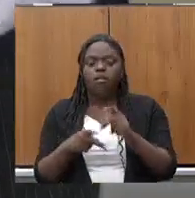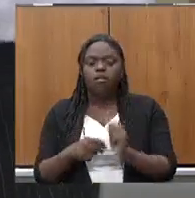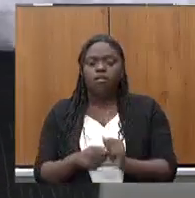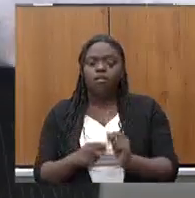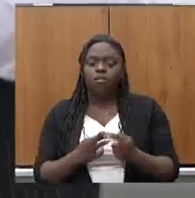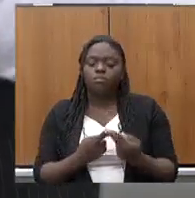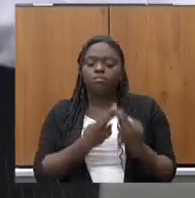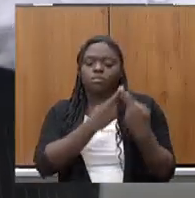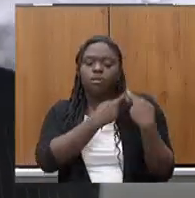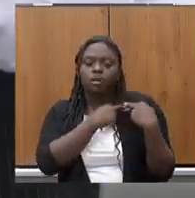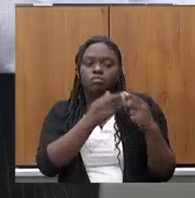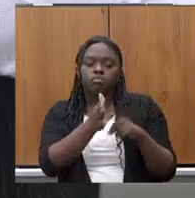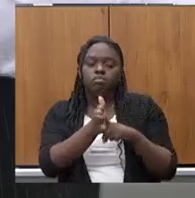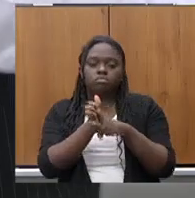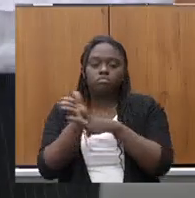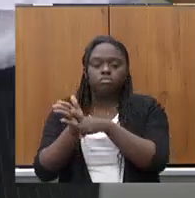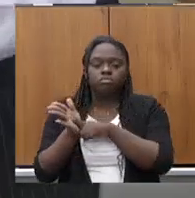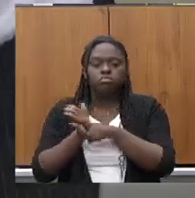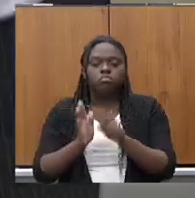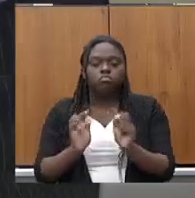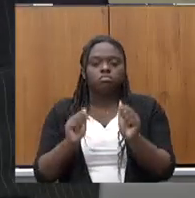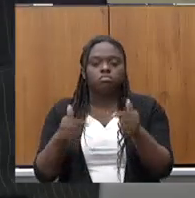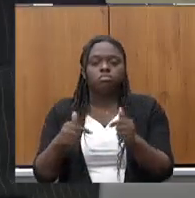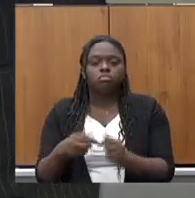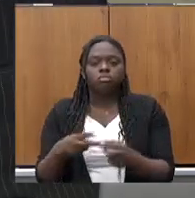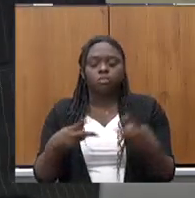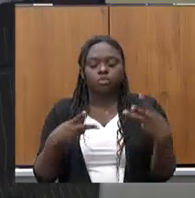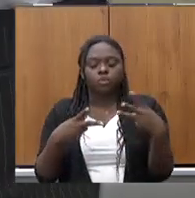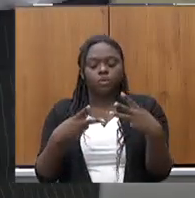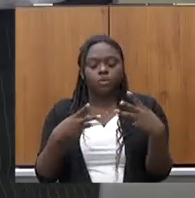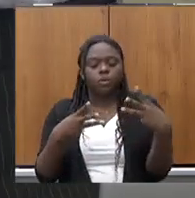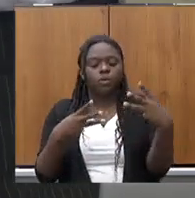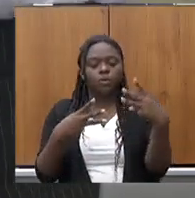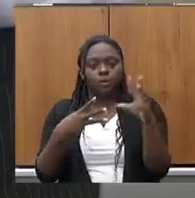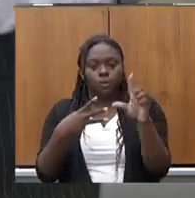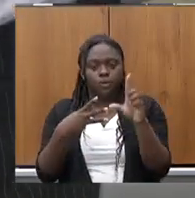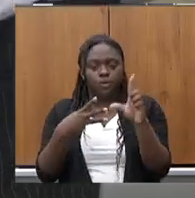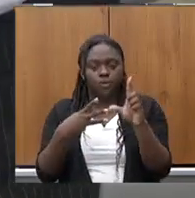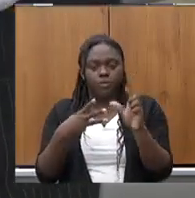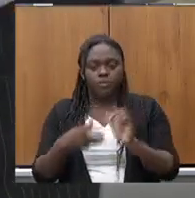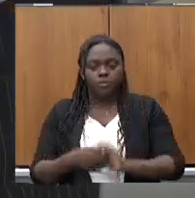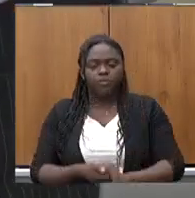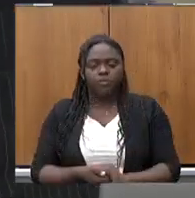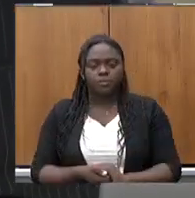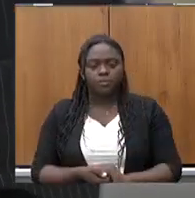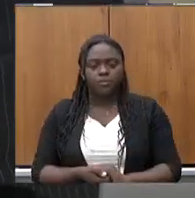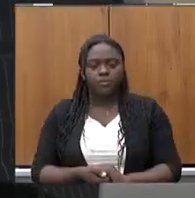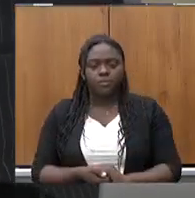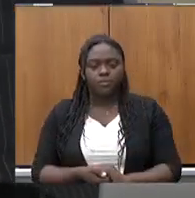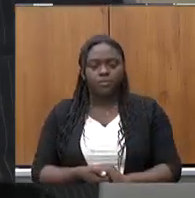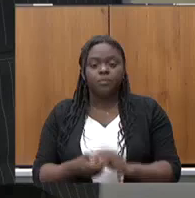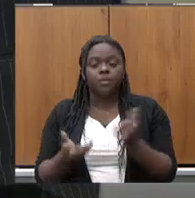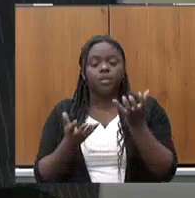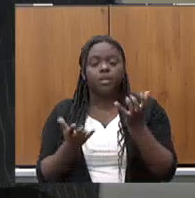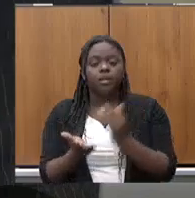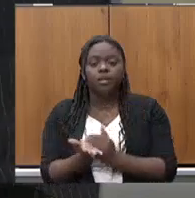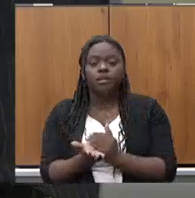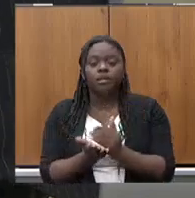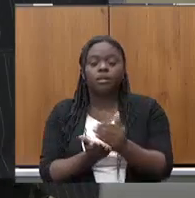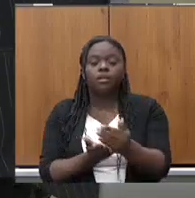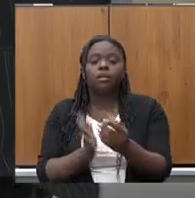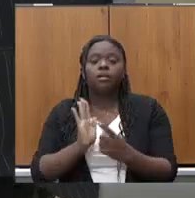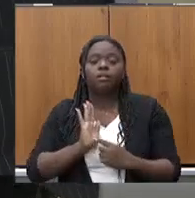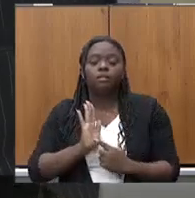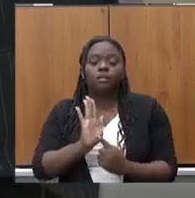função de fiscalizar os atos do Executivo. Prazer te rever. Queria iniciar fazendo uma